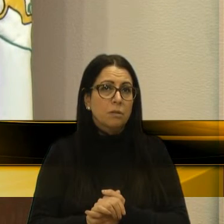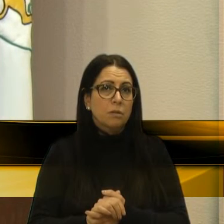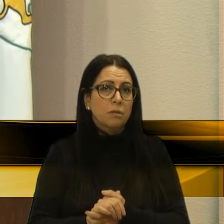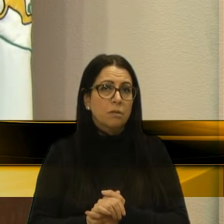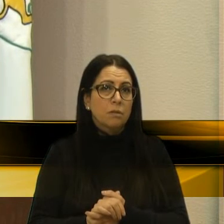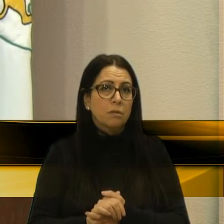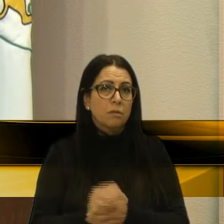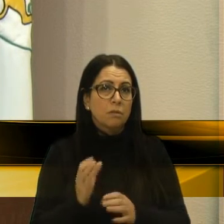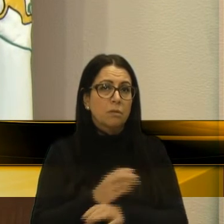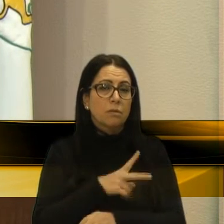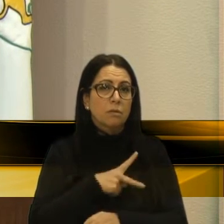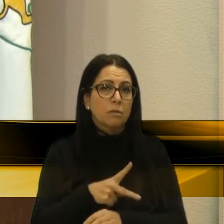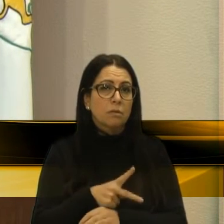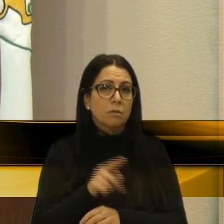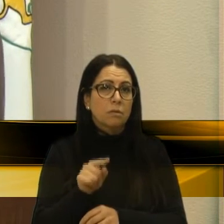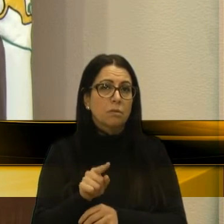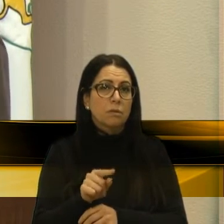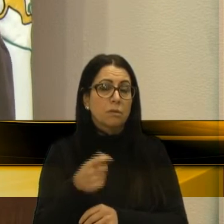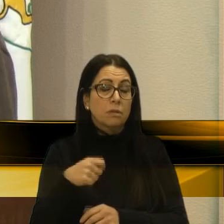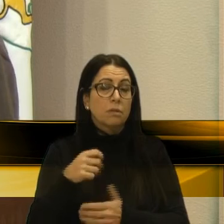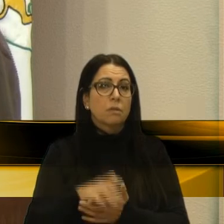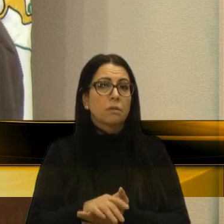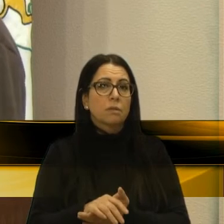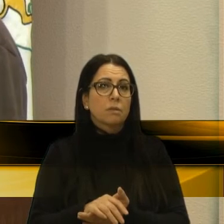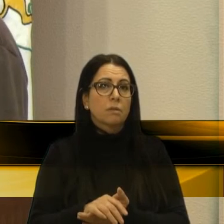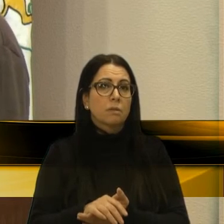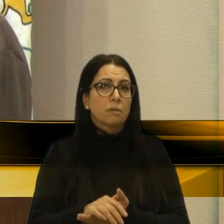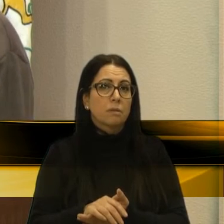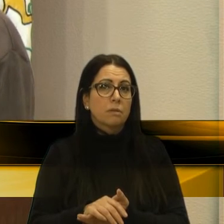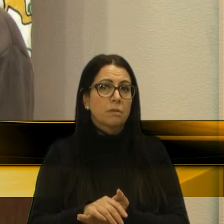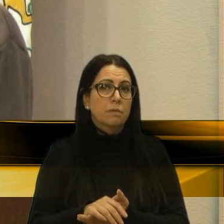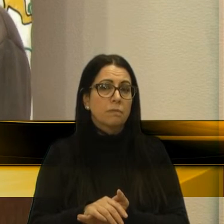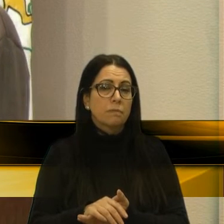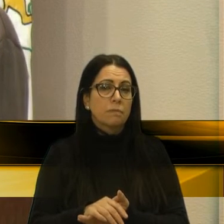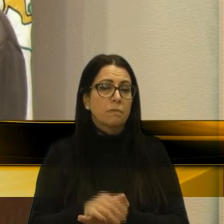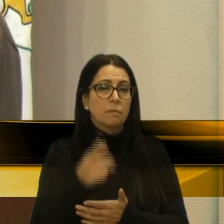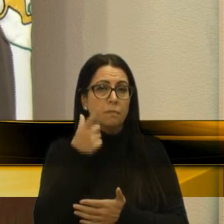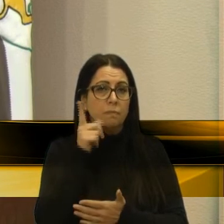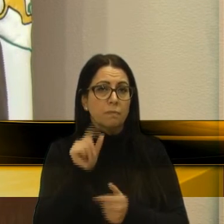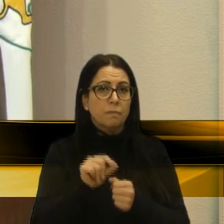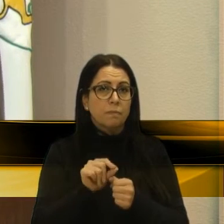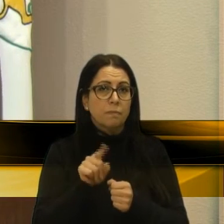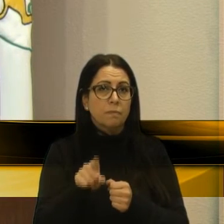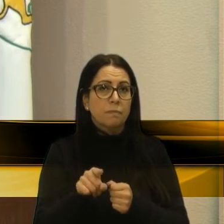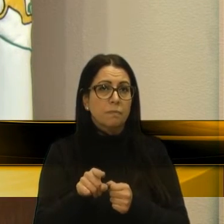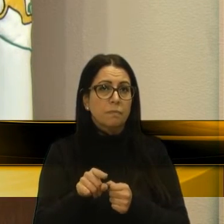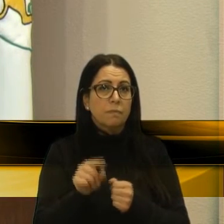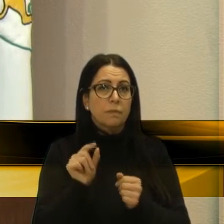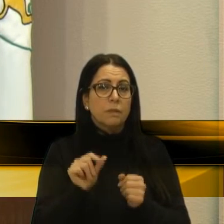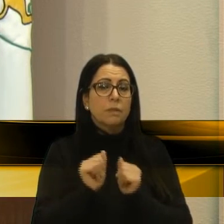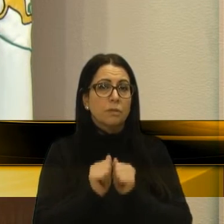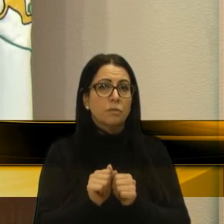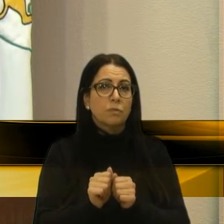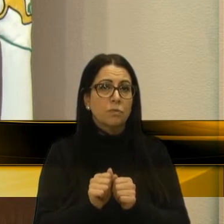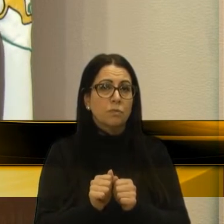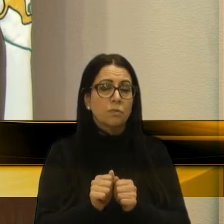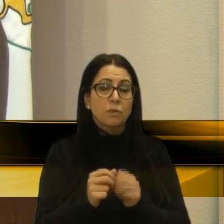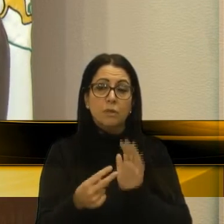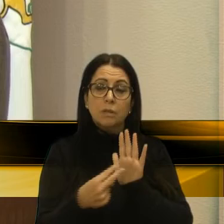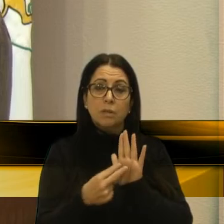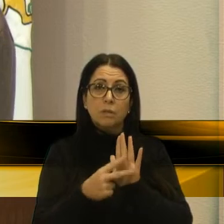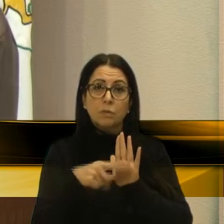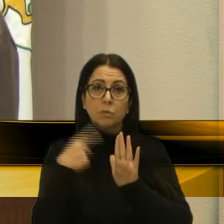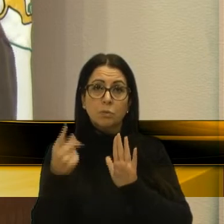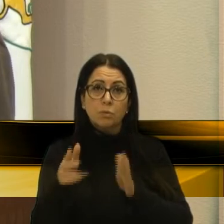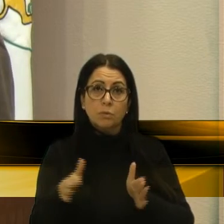para concluir, Sr. Presidente, e que seria necessário, e assim que, e se consegue fazer isso. Mas a gente está lá também, dando atenção, e